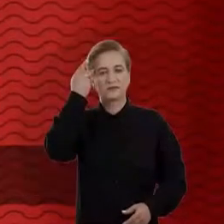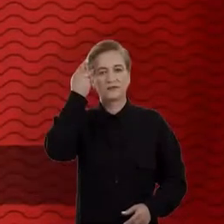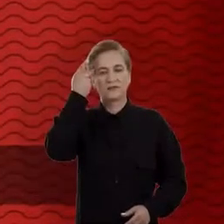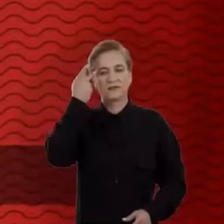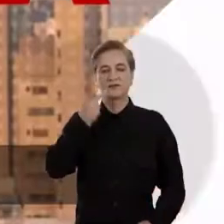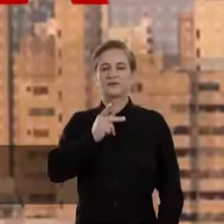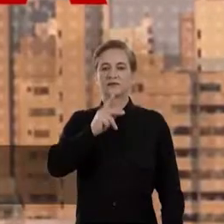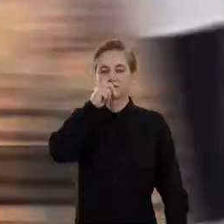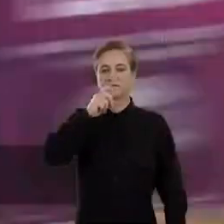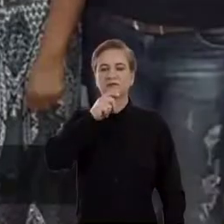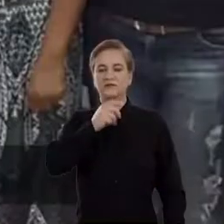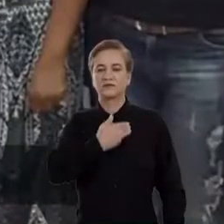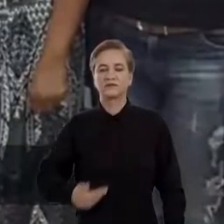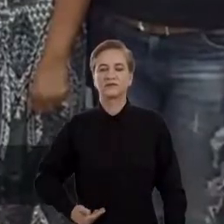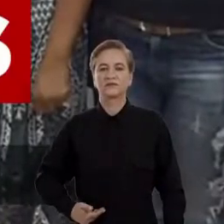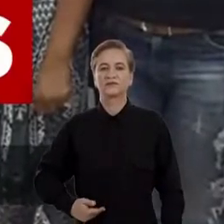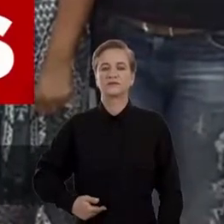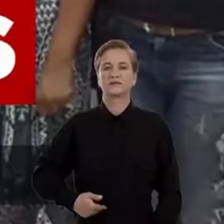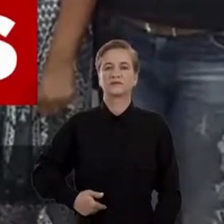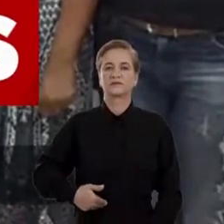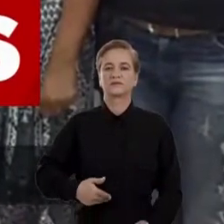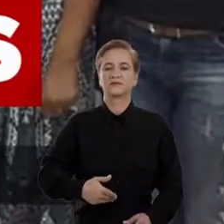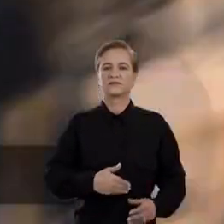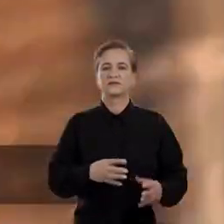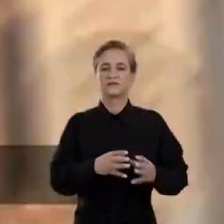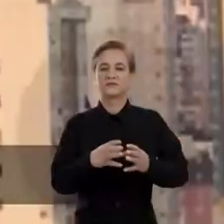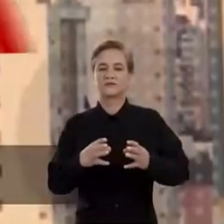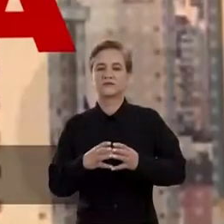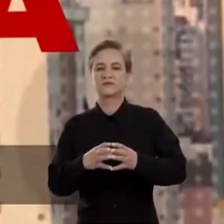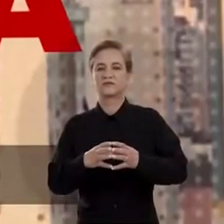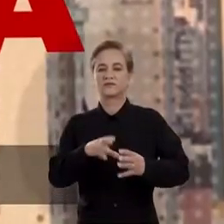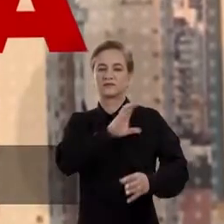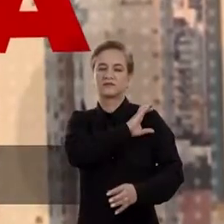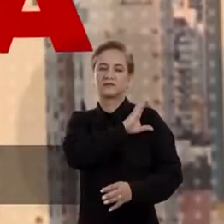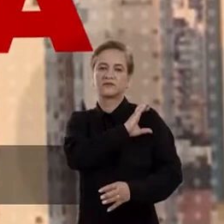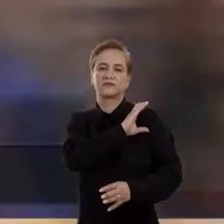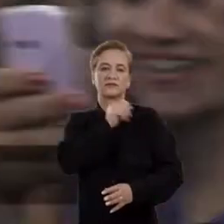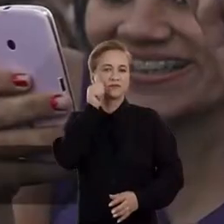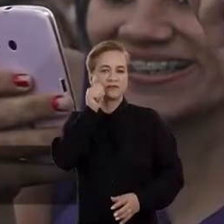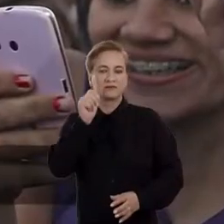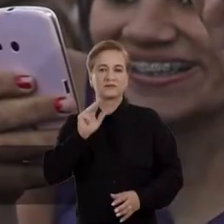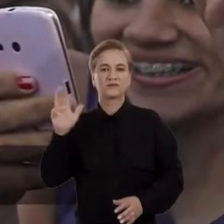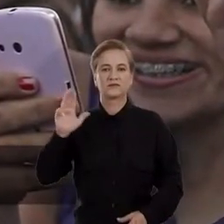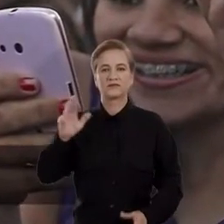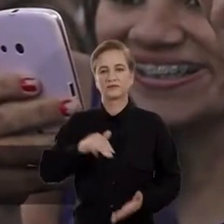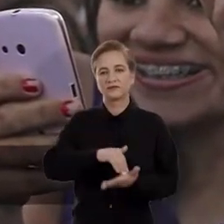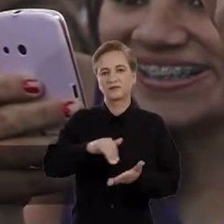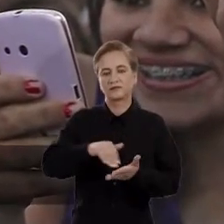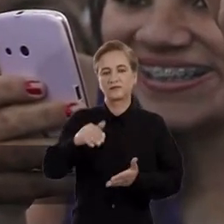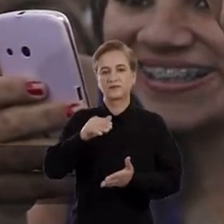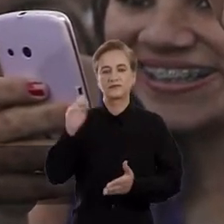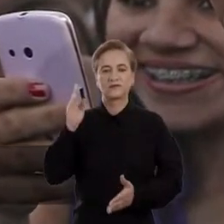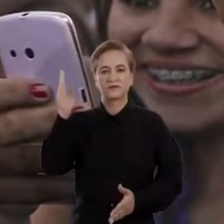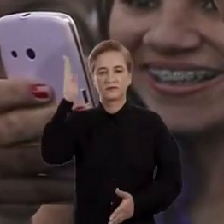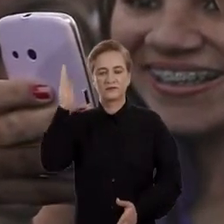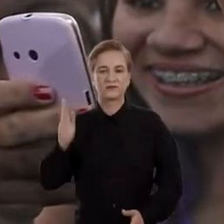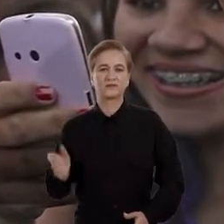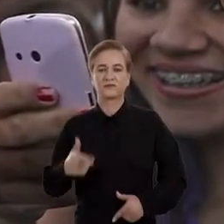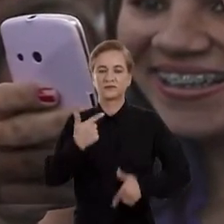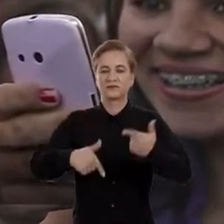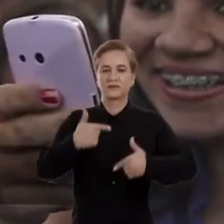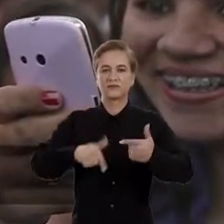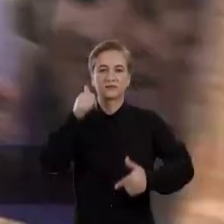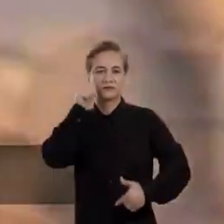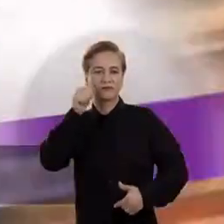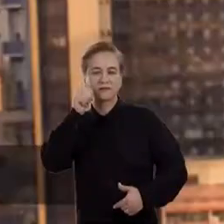Foi o governo Zeca quem criou a Coordenadoria das Mulheres e foi no governo Lula que se criou a Secretaria Nacional de Políticas